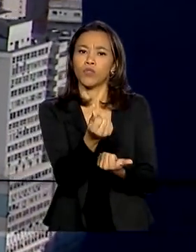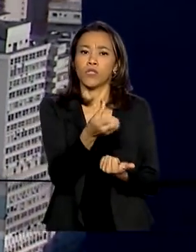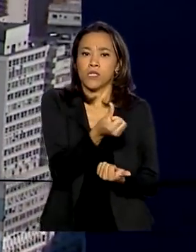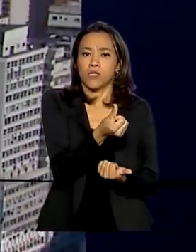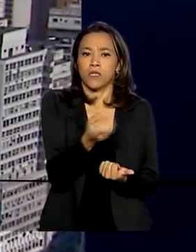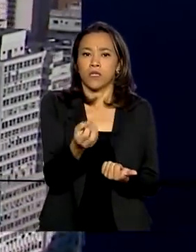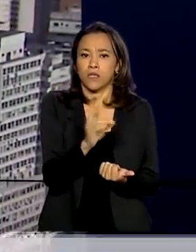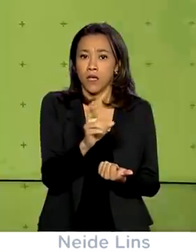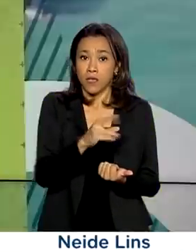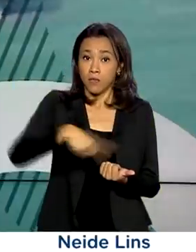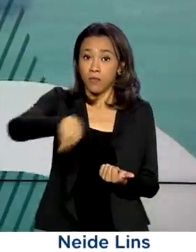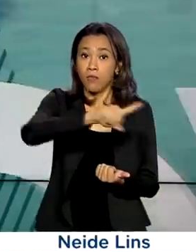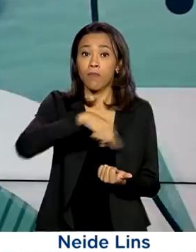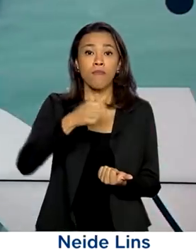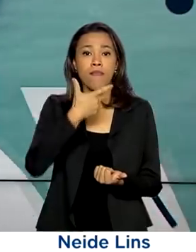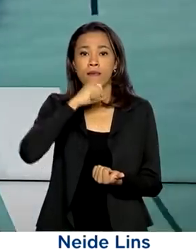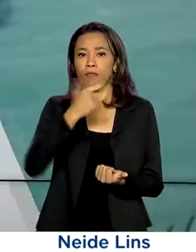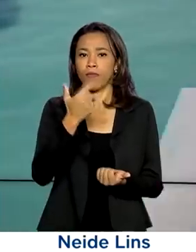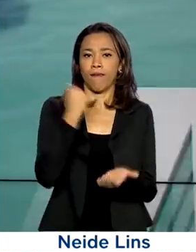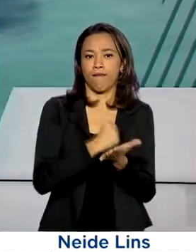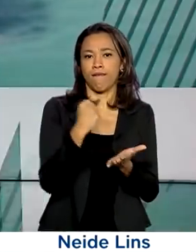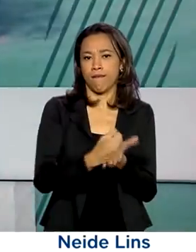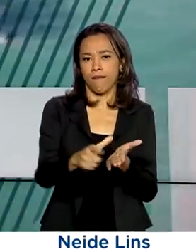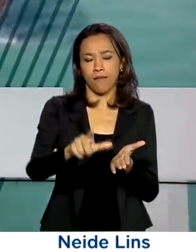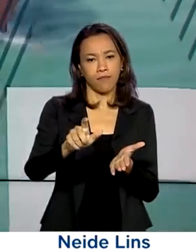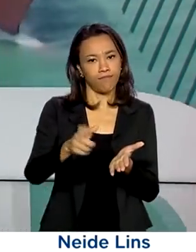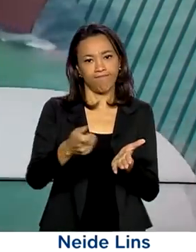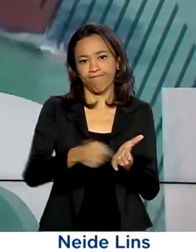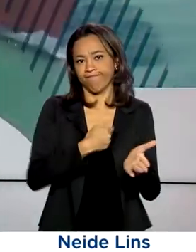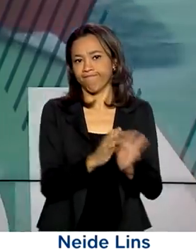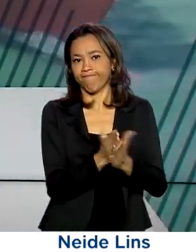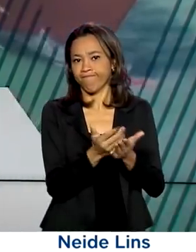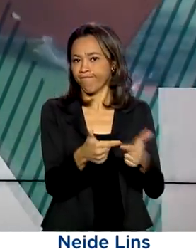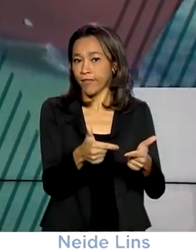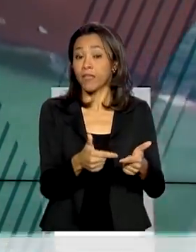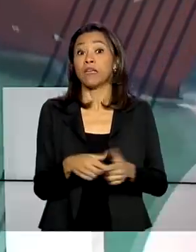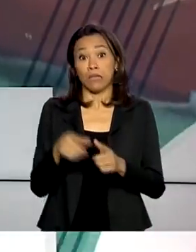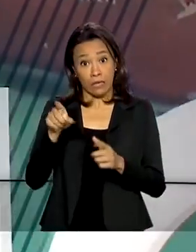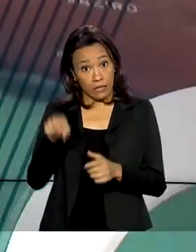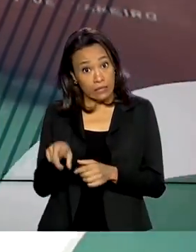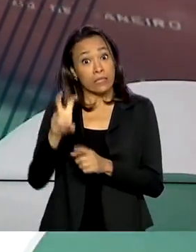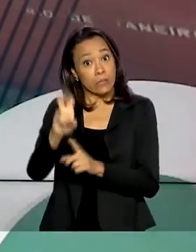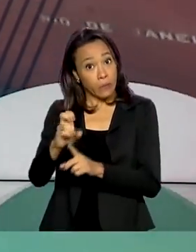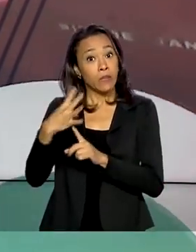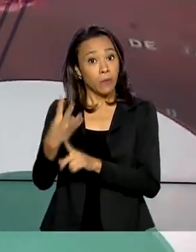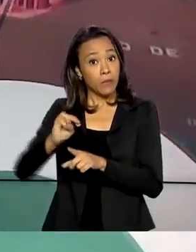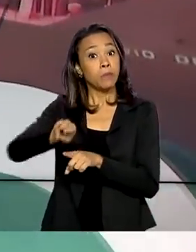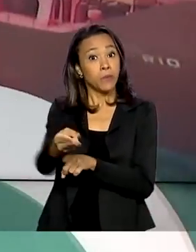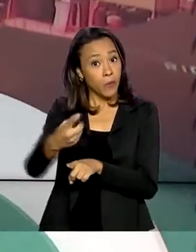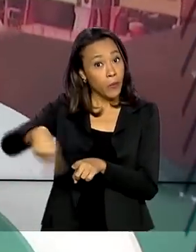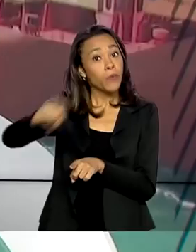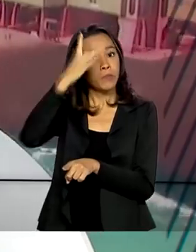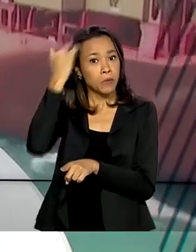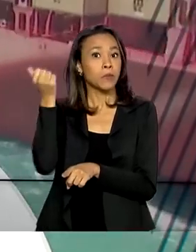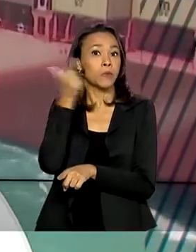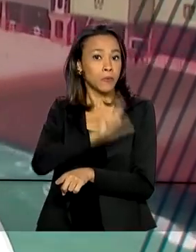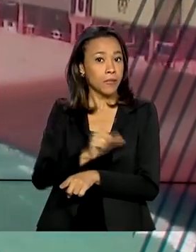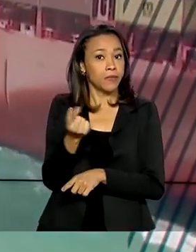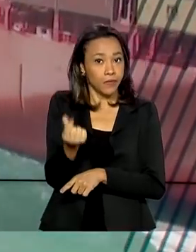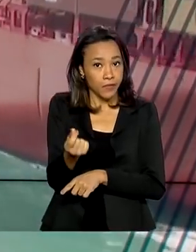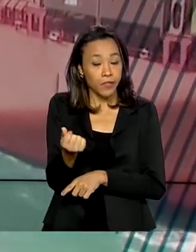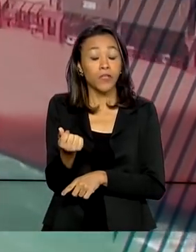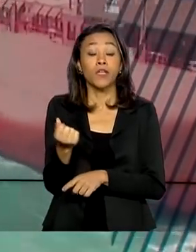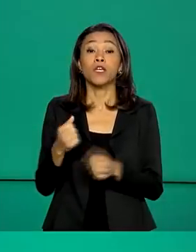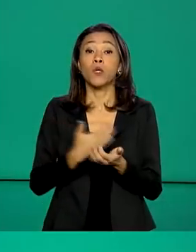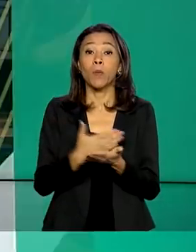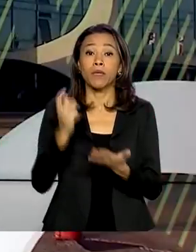os trabalhadores informais. A estimativa é que 54 milhões de brasileiros sejam beneficiados. E o pagamento começa na